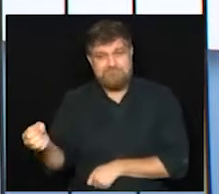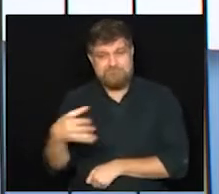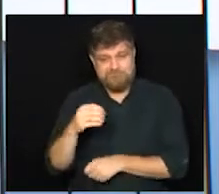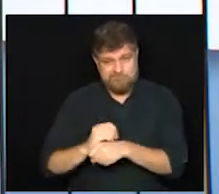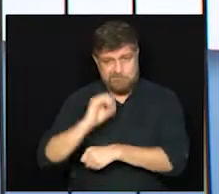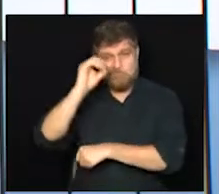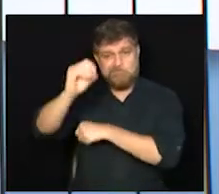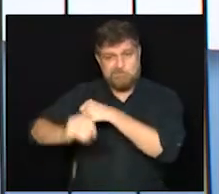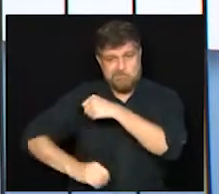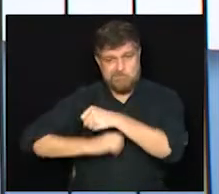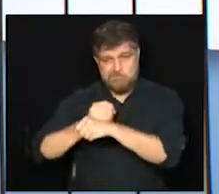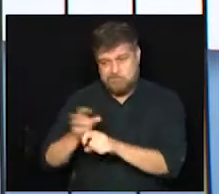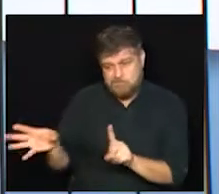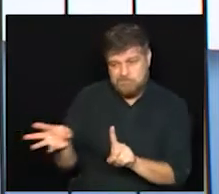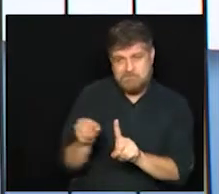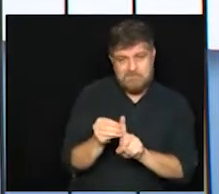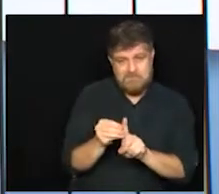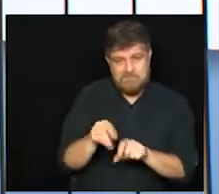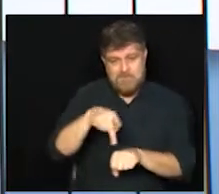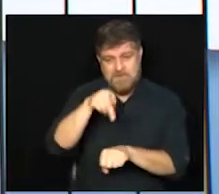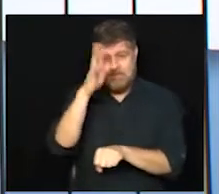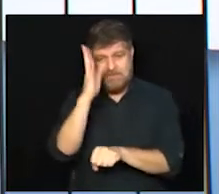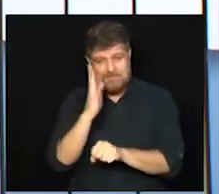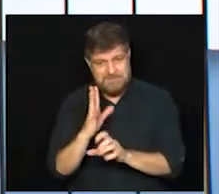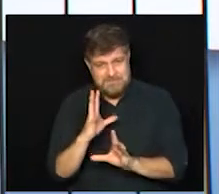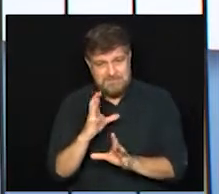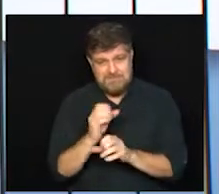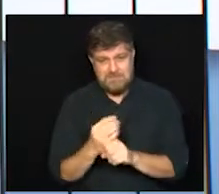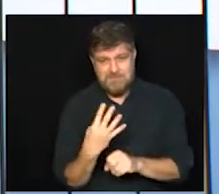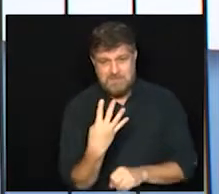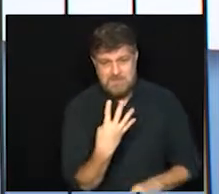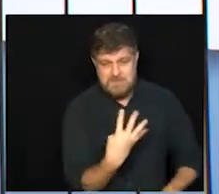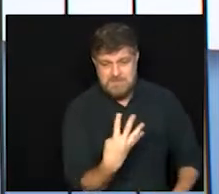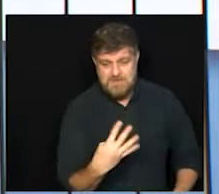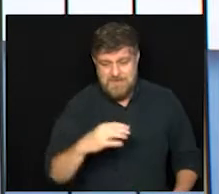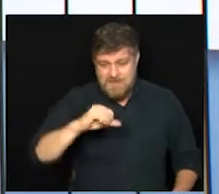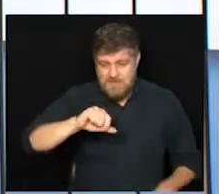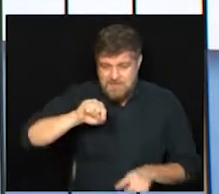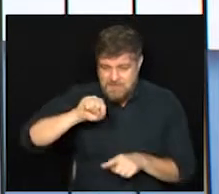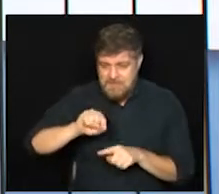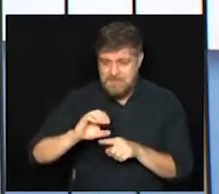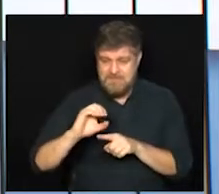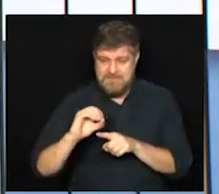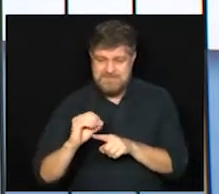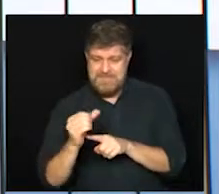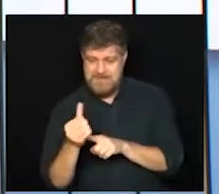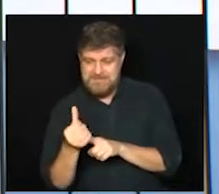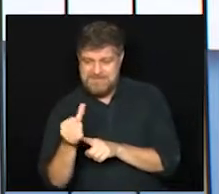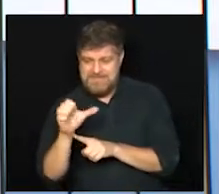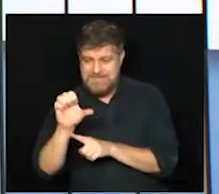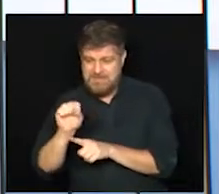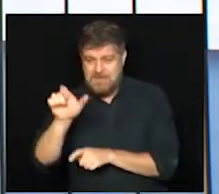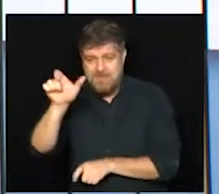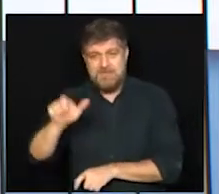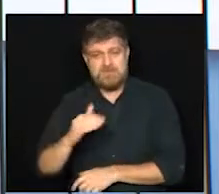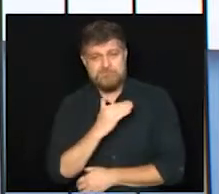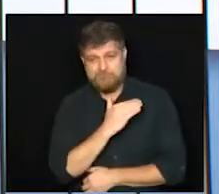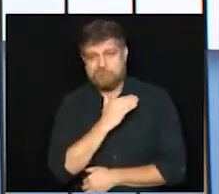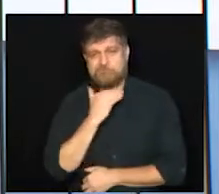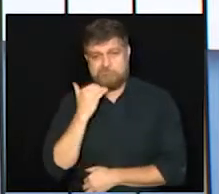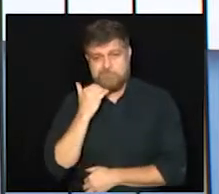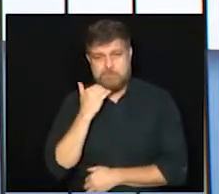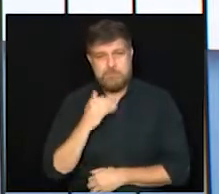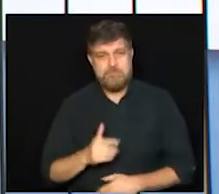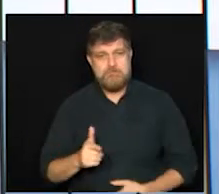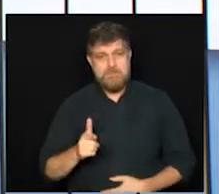horas. O país também soma 449 mil e 68 óbitos devido à doença.